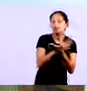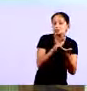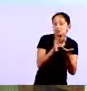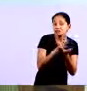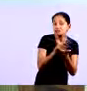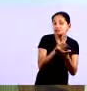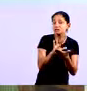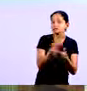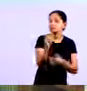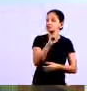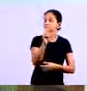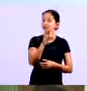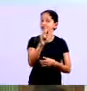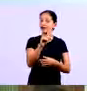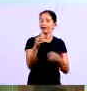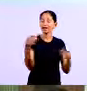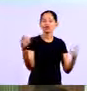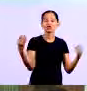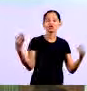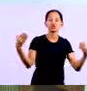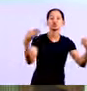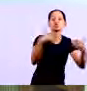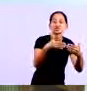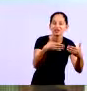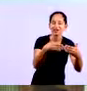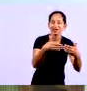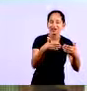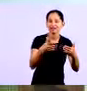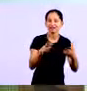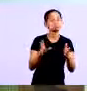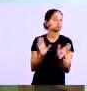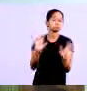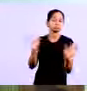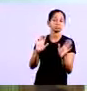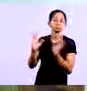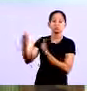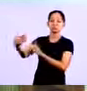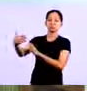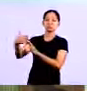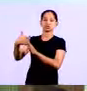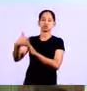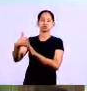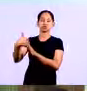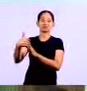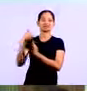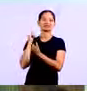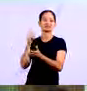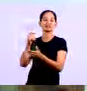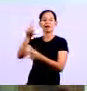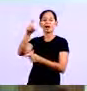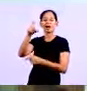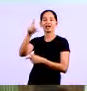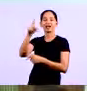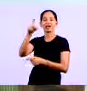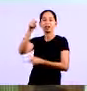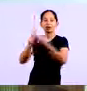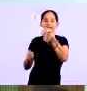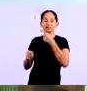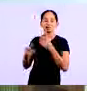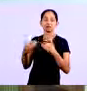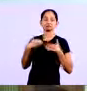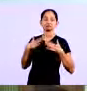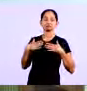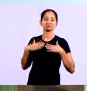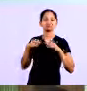não é feito pela operadora do cartão. Ou porque o cliente cancelou após a compra, que ele pode fazer isso, muito pouca gente sabe, mas ele pode fazer isso,